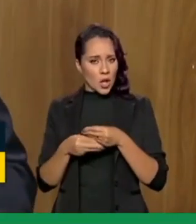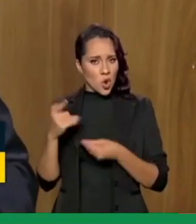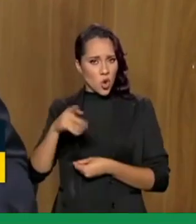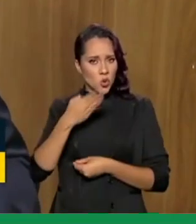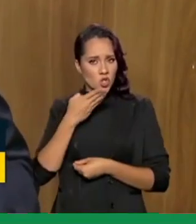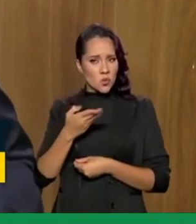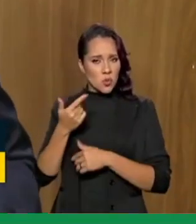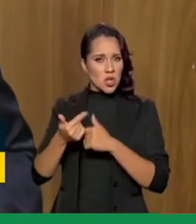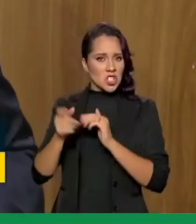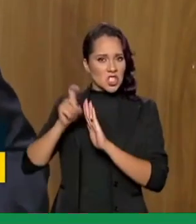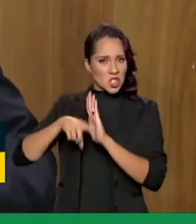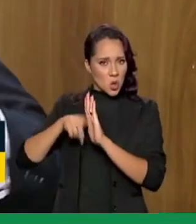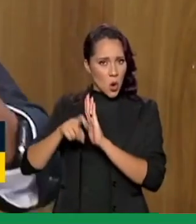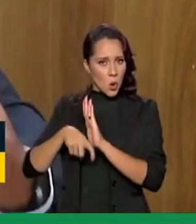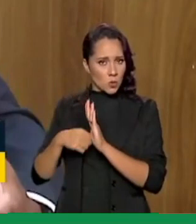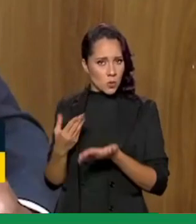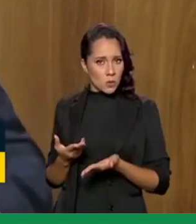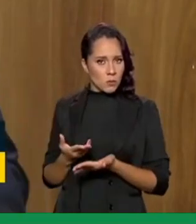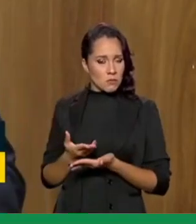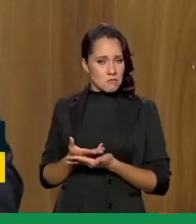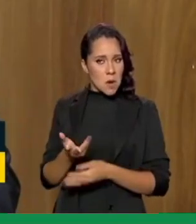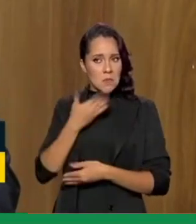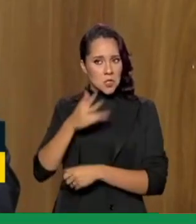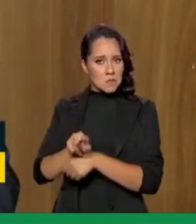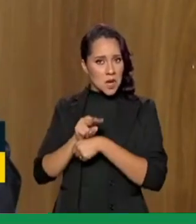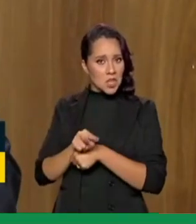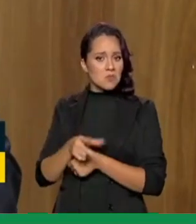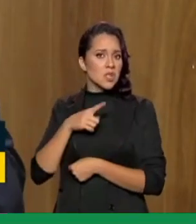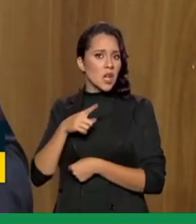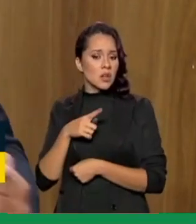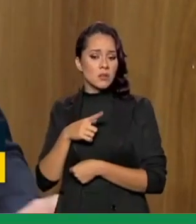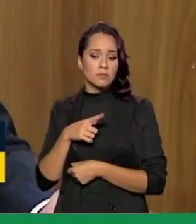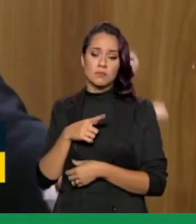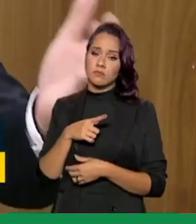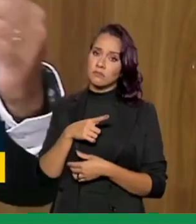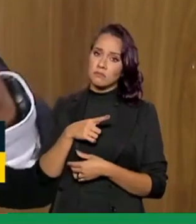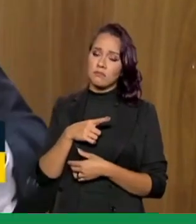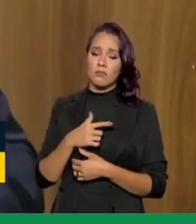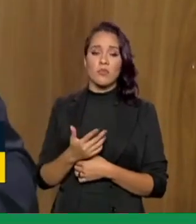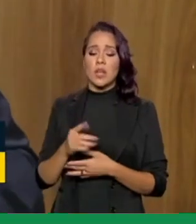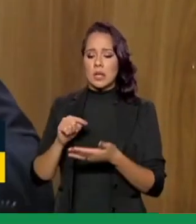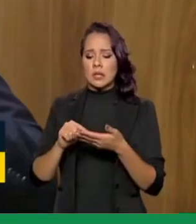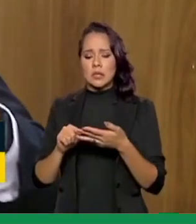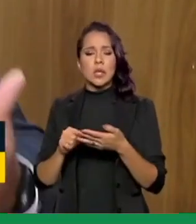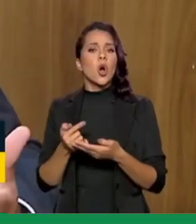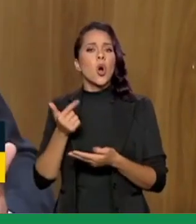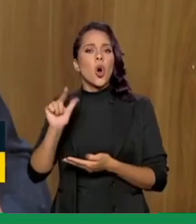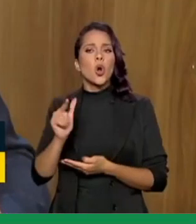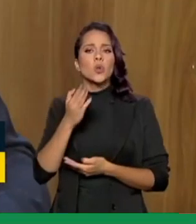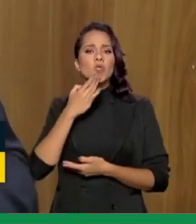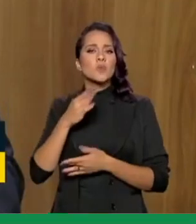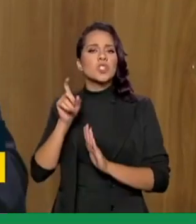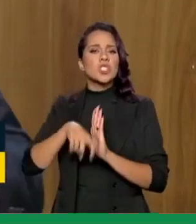tipo de serviço para a concessão do empréstimo consignado, se alguma outra taxa também não está em